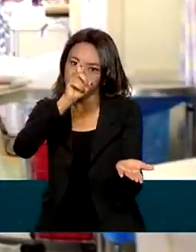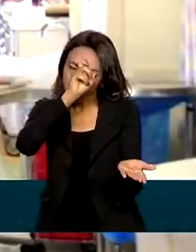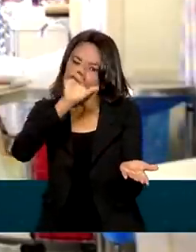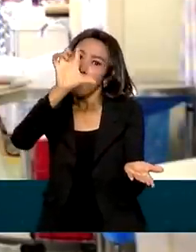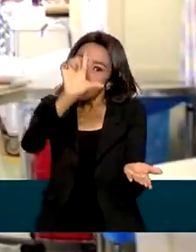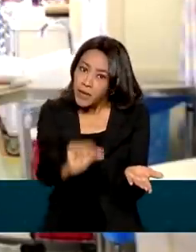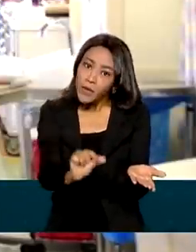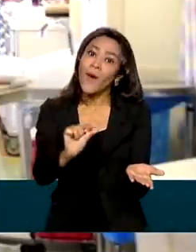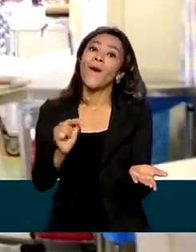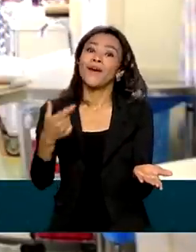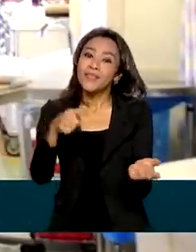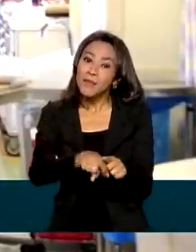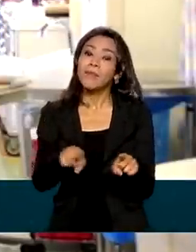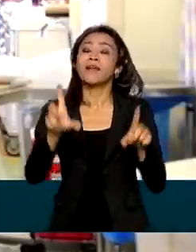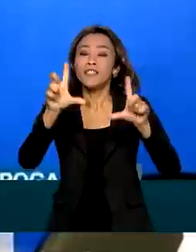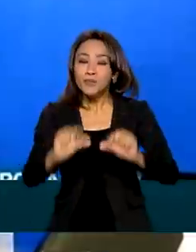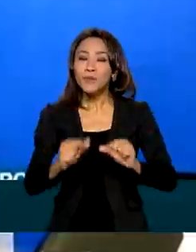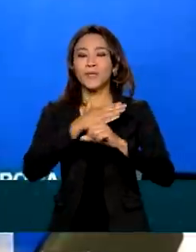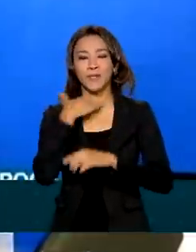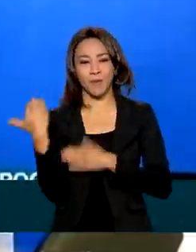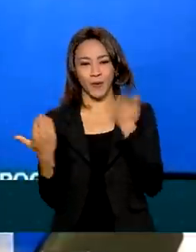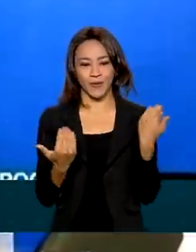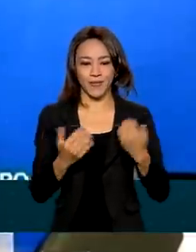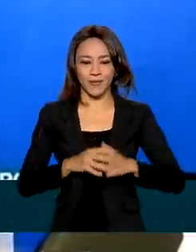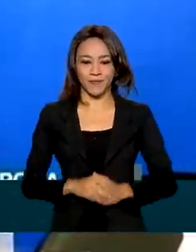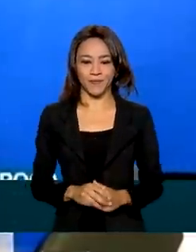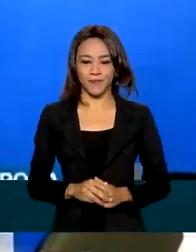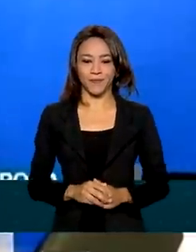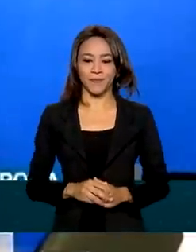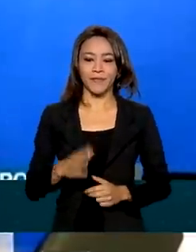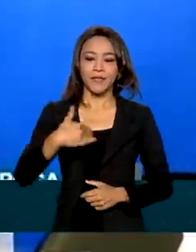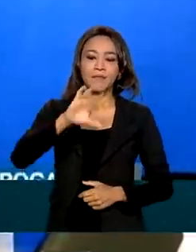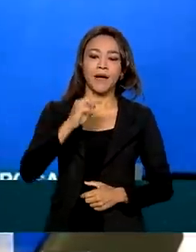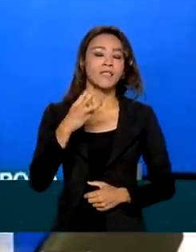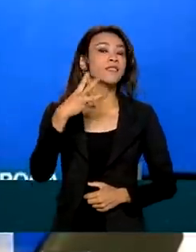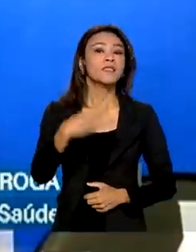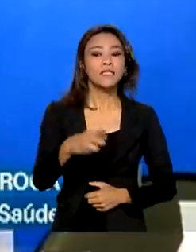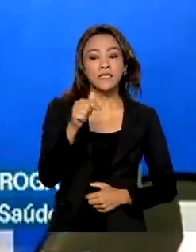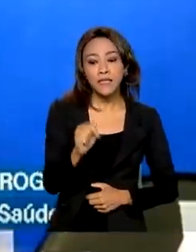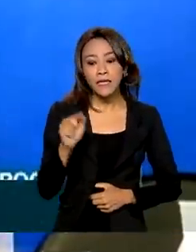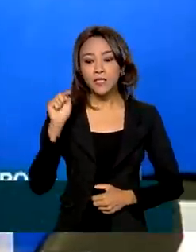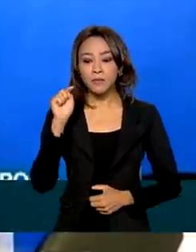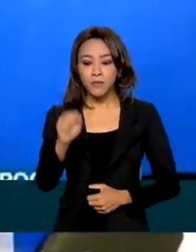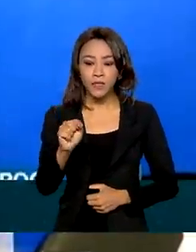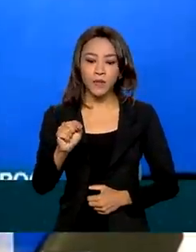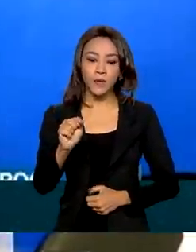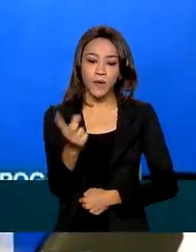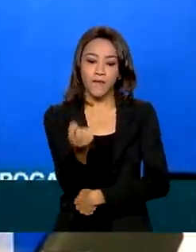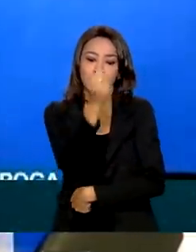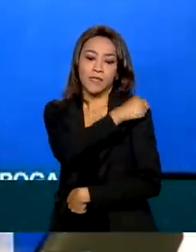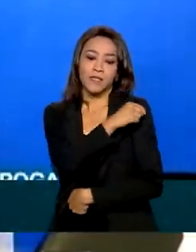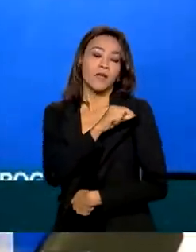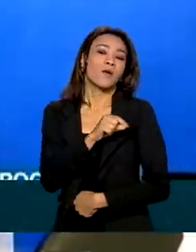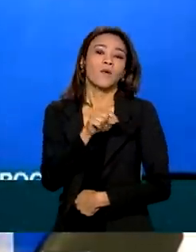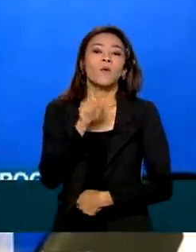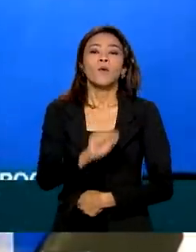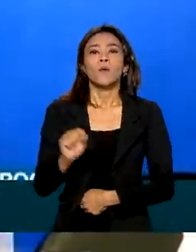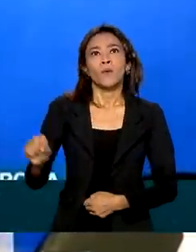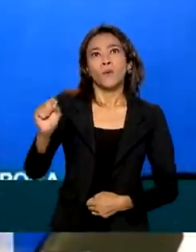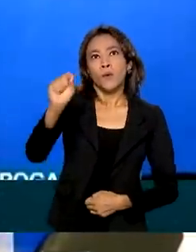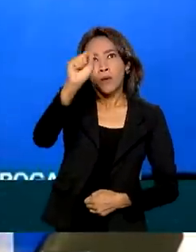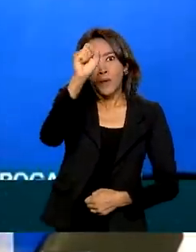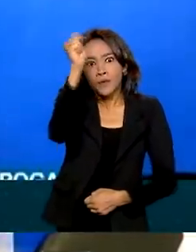internações e menos mortes também. Nas mais de 37 mil salas de vacinação espalhadas por essa grande